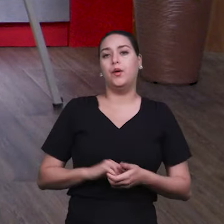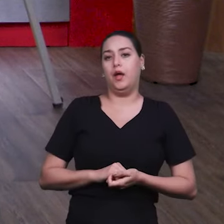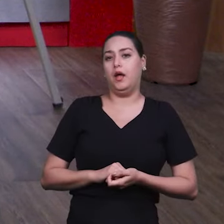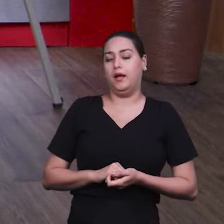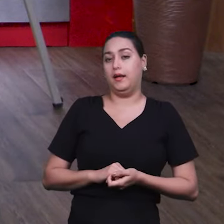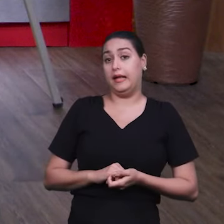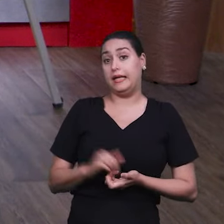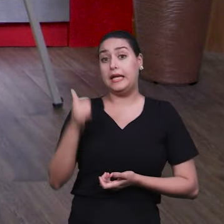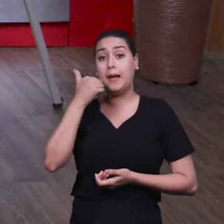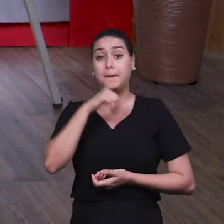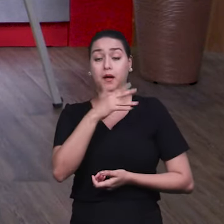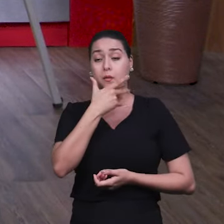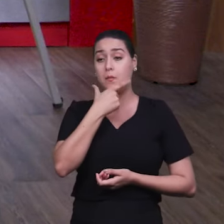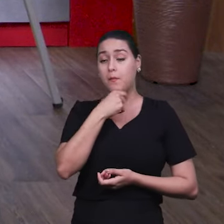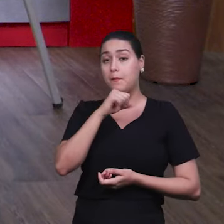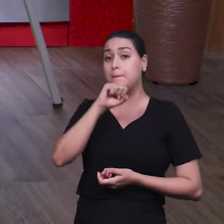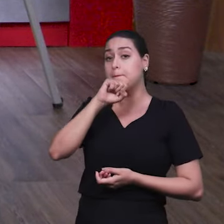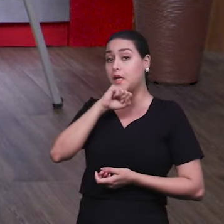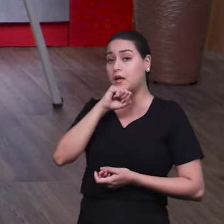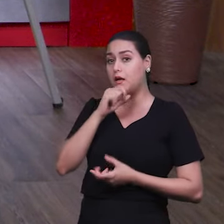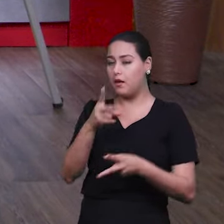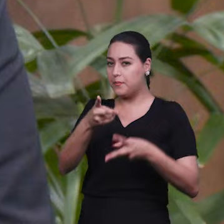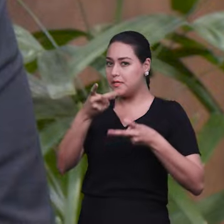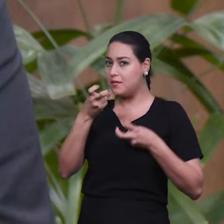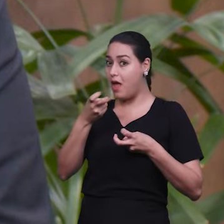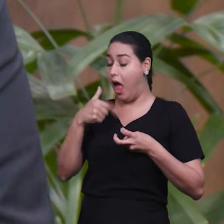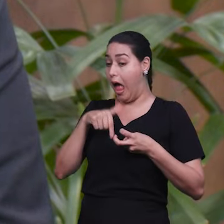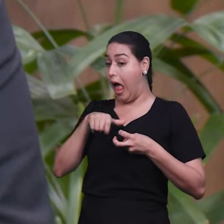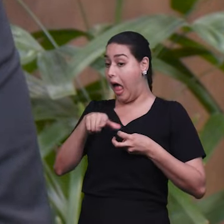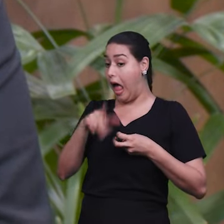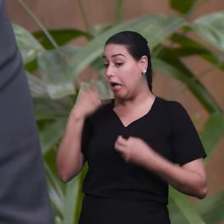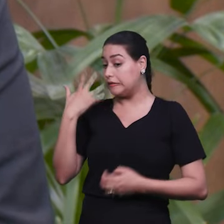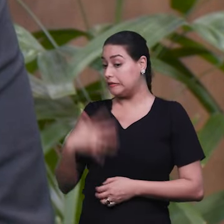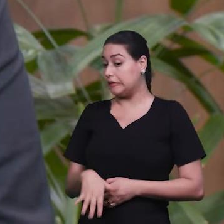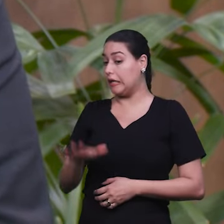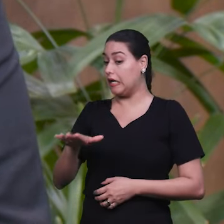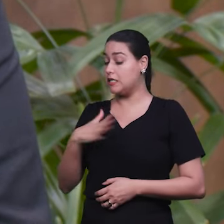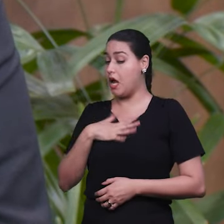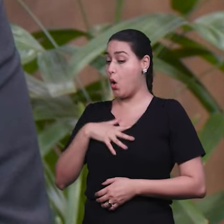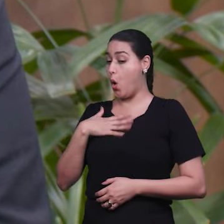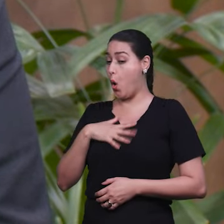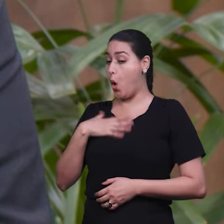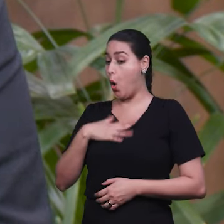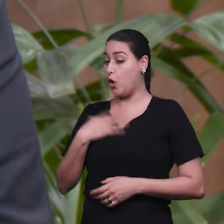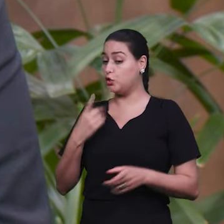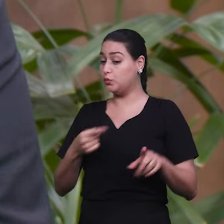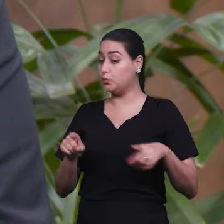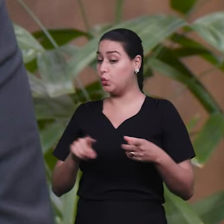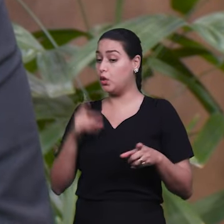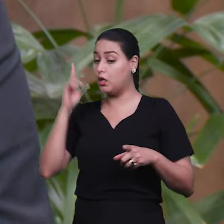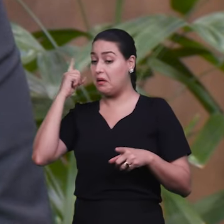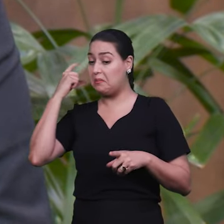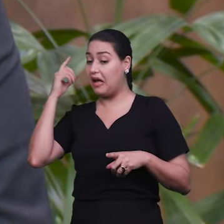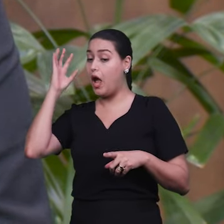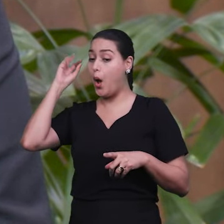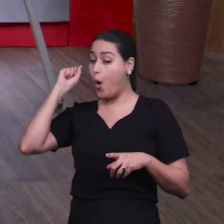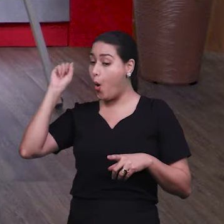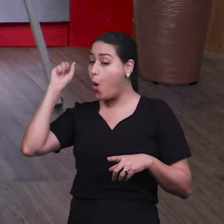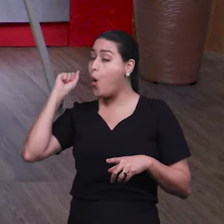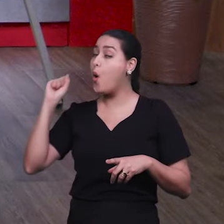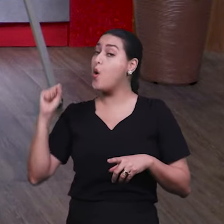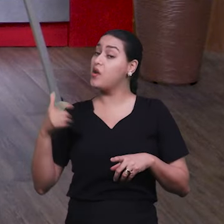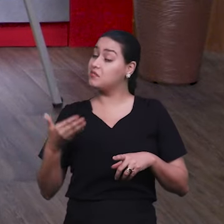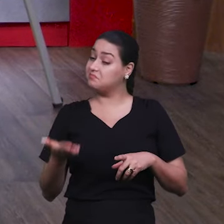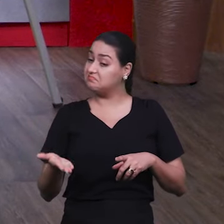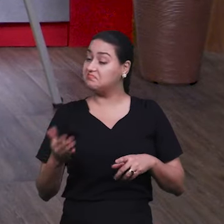sensibilidade, perceber que os filhos têm esse talento para esse lado, né? Musical, mais musical, né? E falando também em